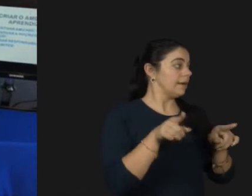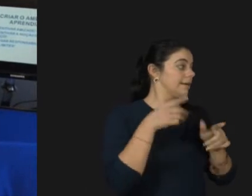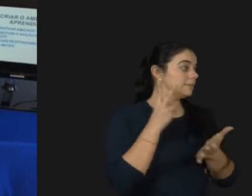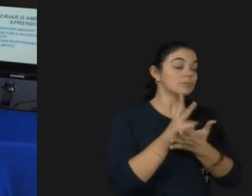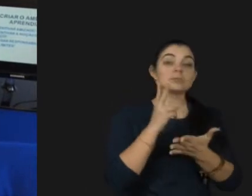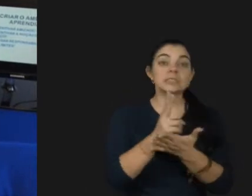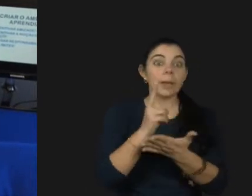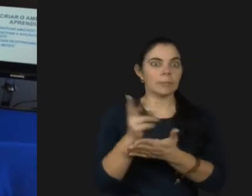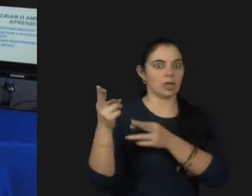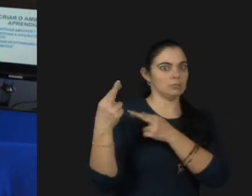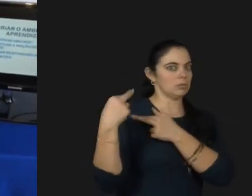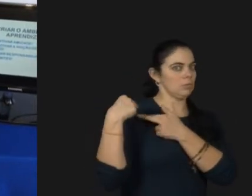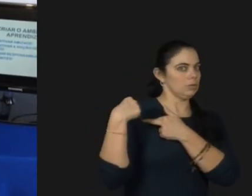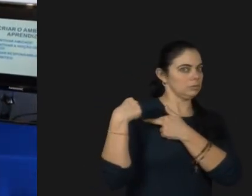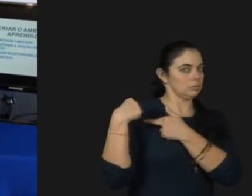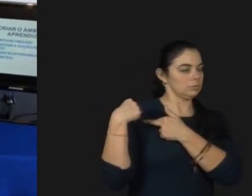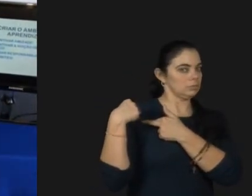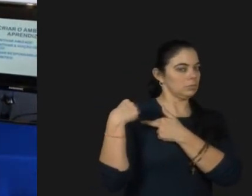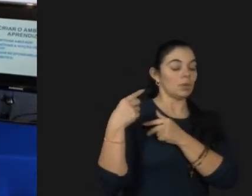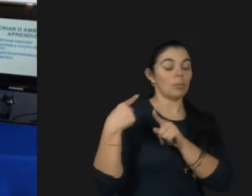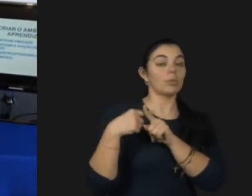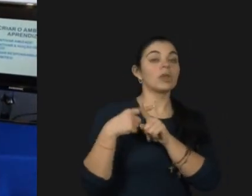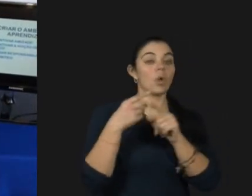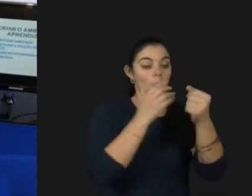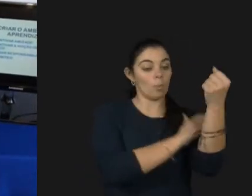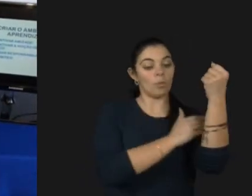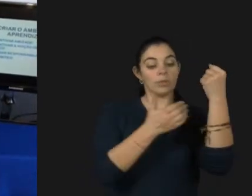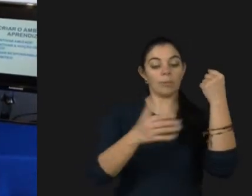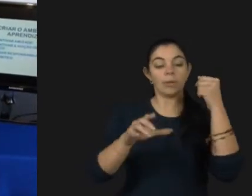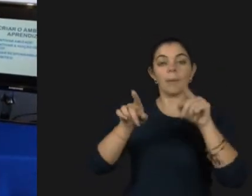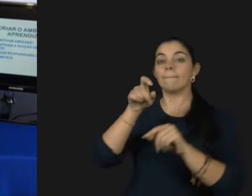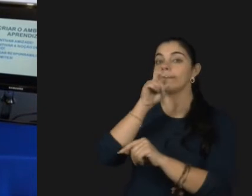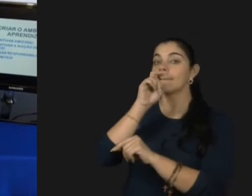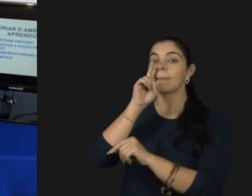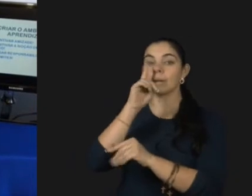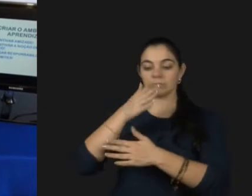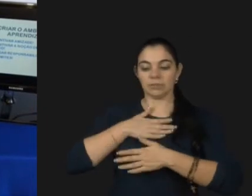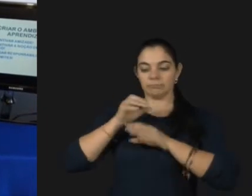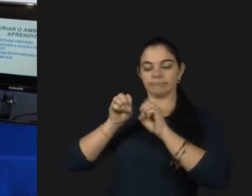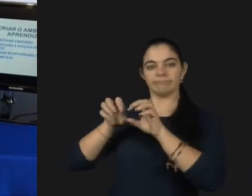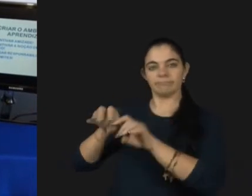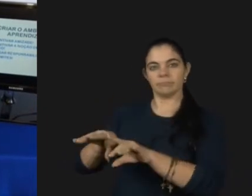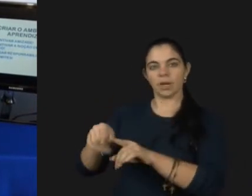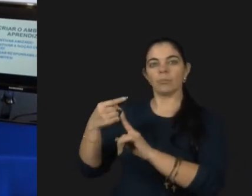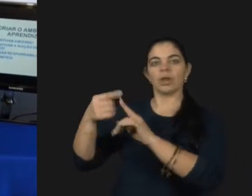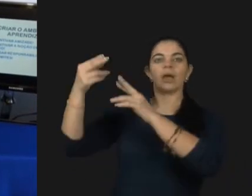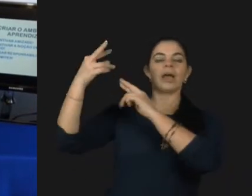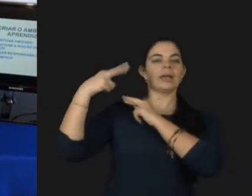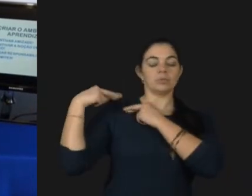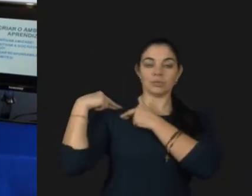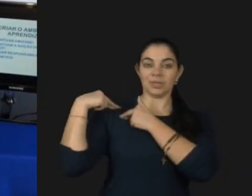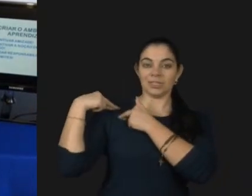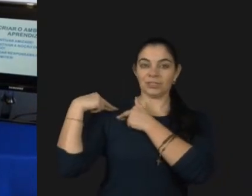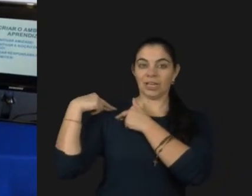as responsabilidades. Porque o empoderamento, meu pai e minha mãe me ensinaram, que ele vem de uma responsabilidade.